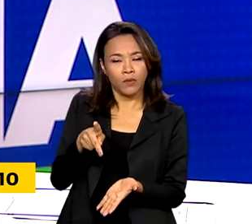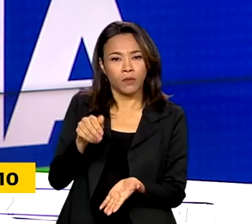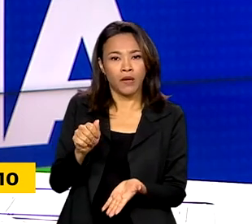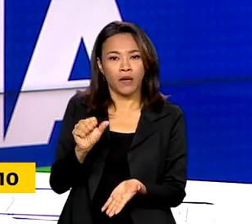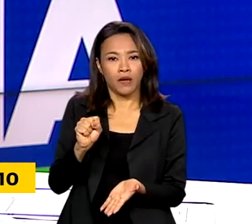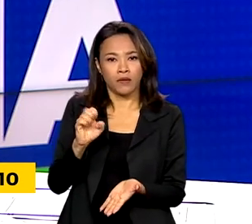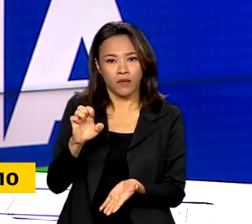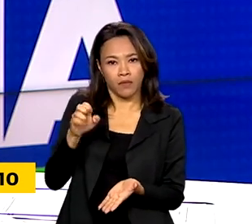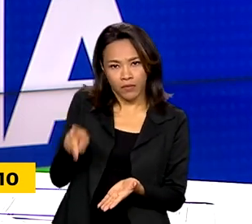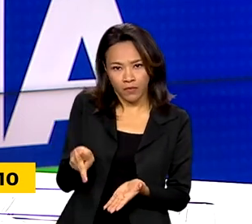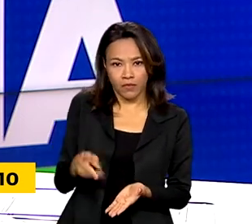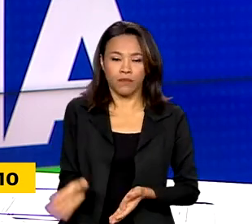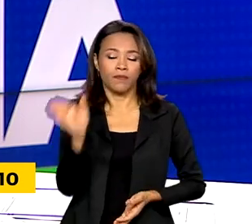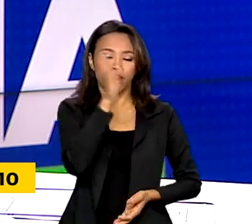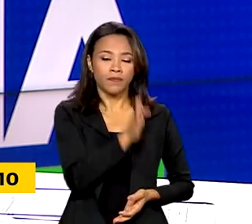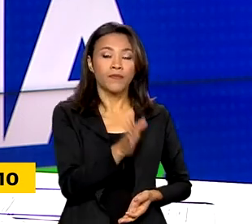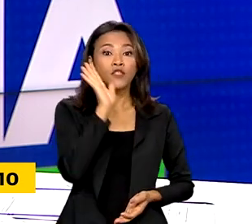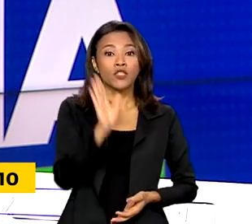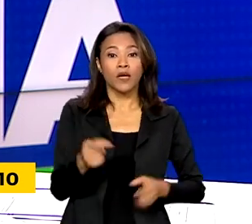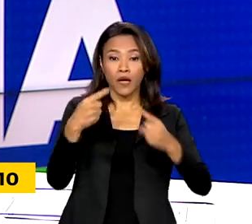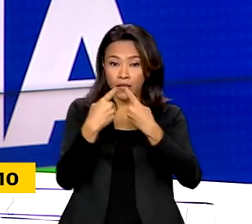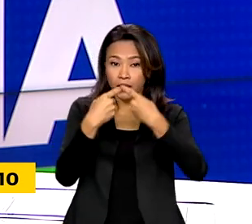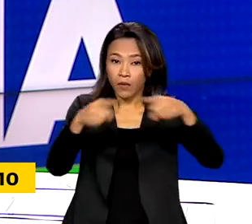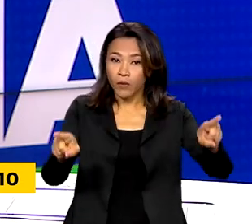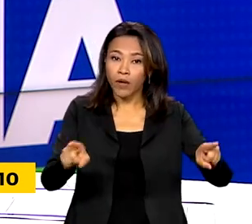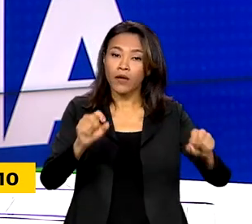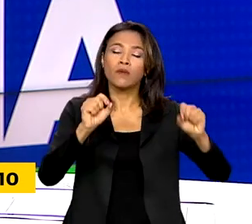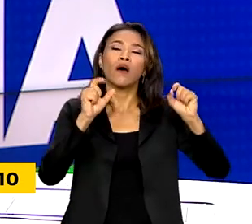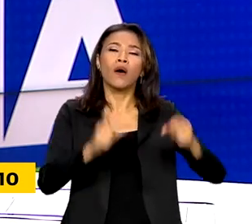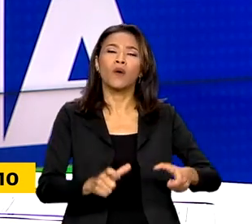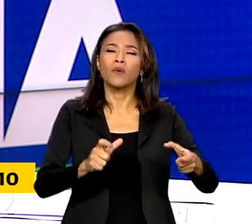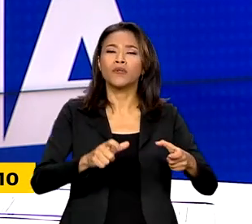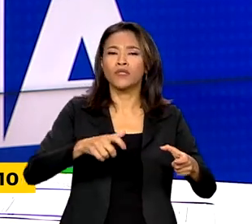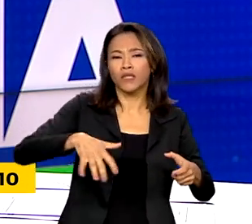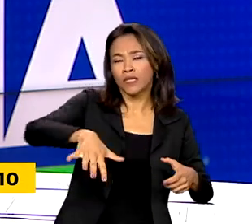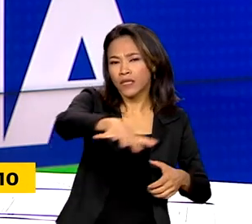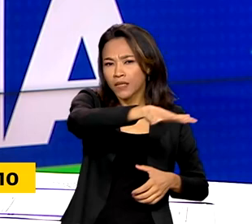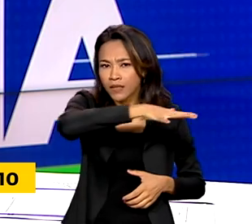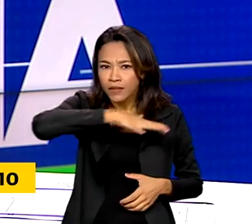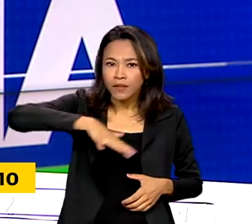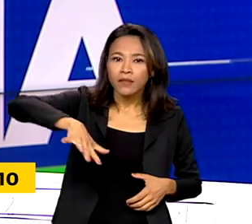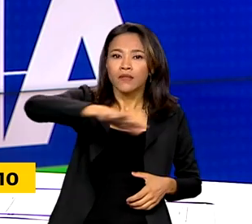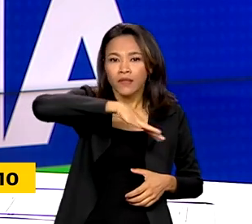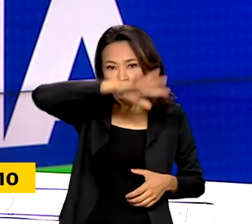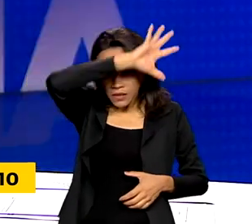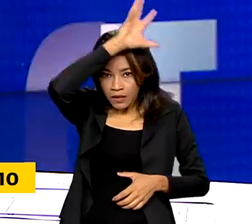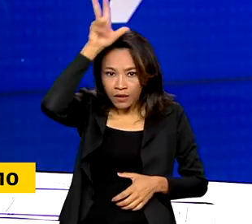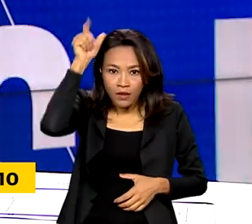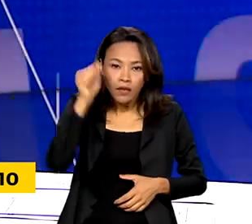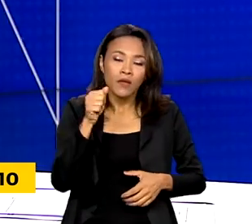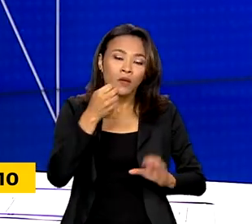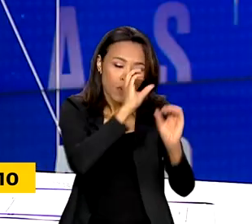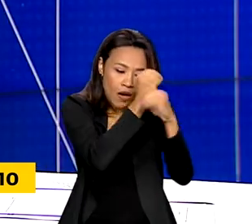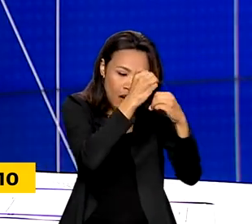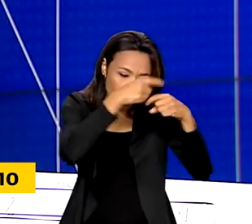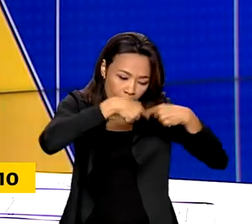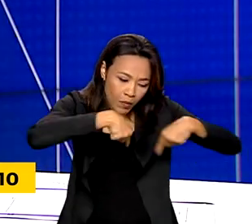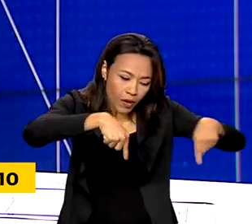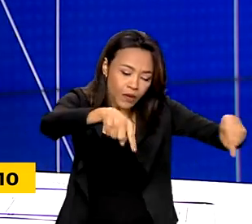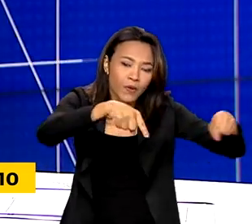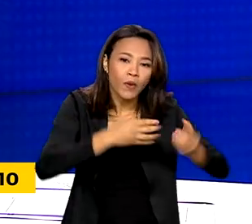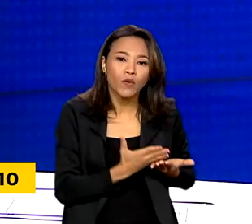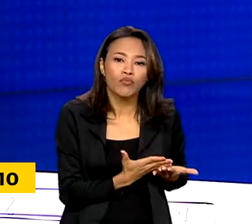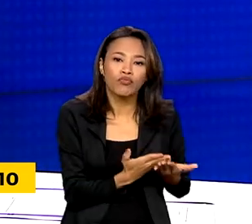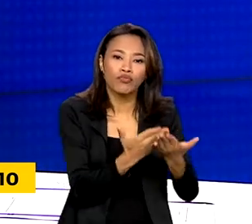Foi inaugurado na Amazônia mais um laboratório flutuante que vai ajudar no desenvolvimento de pesquisa e geração de